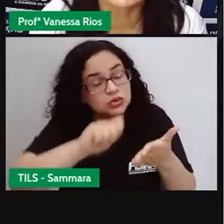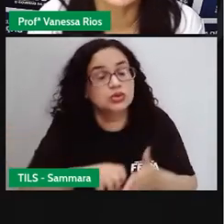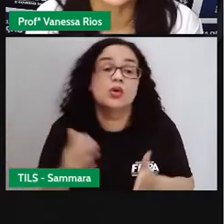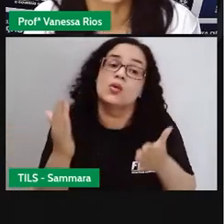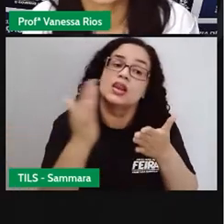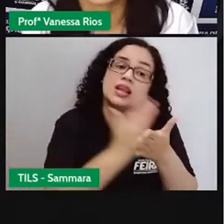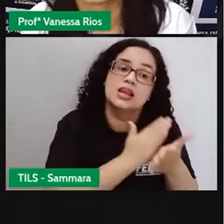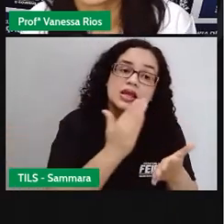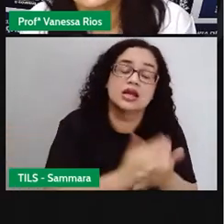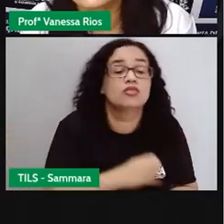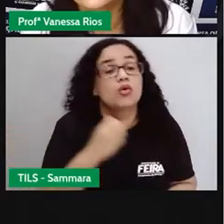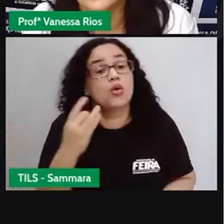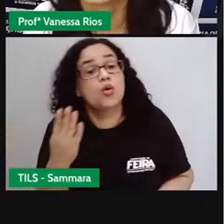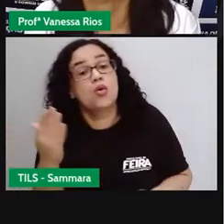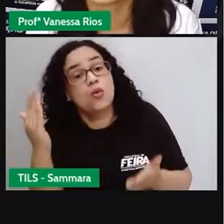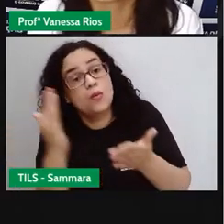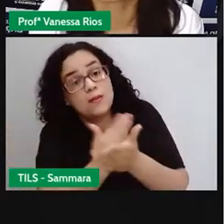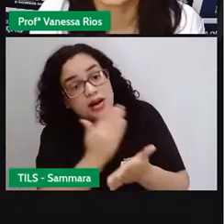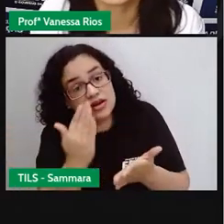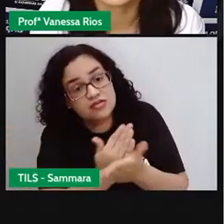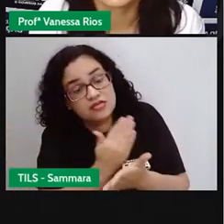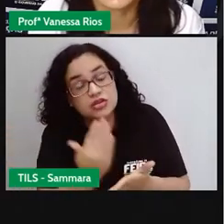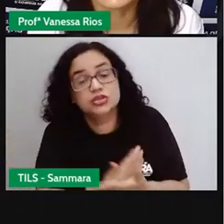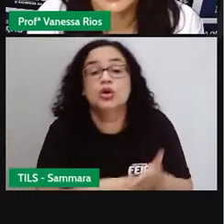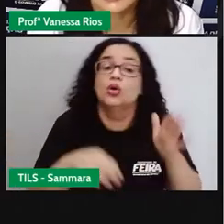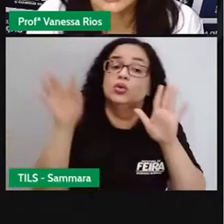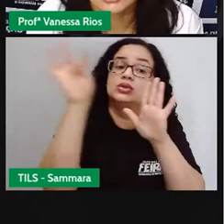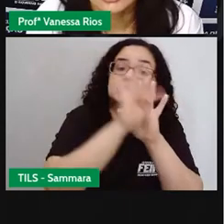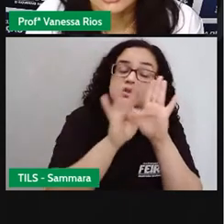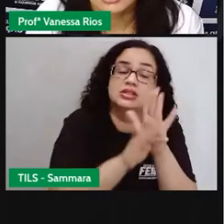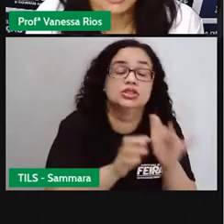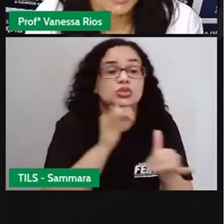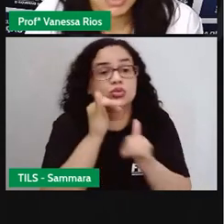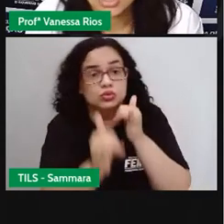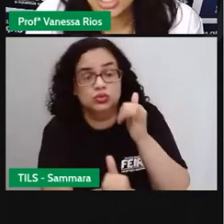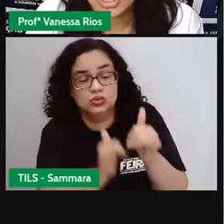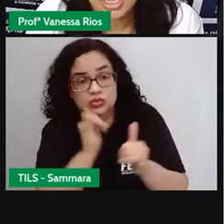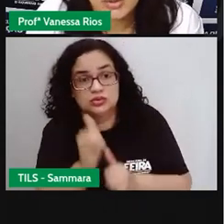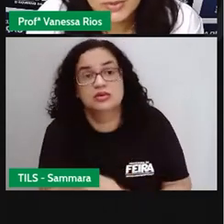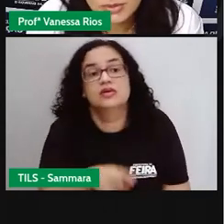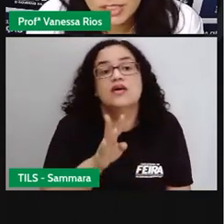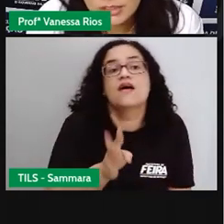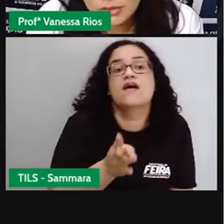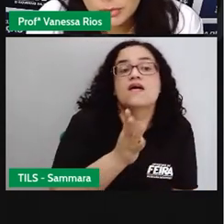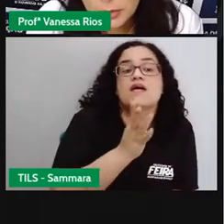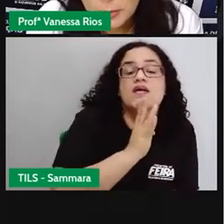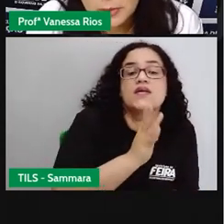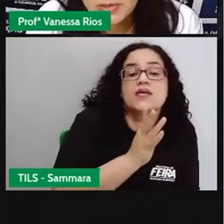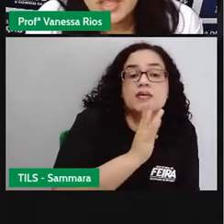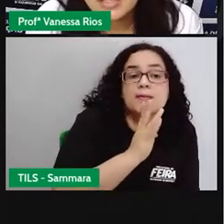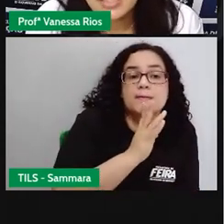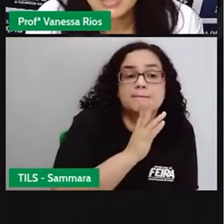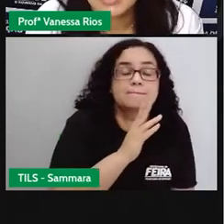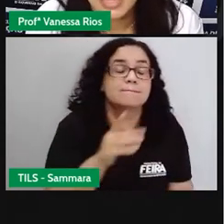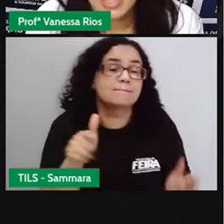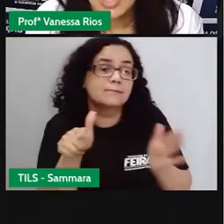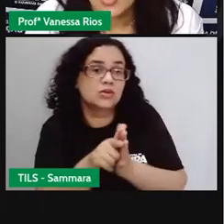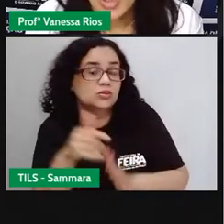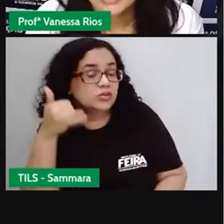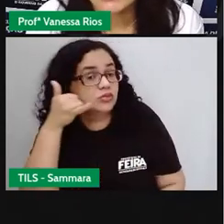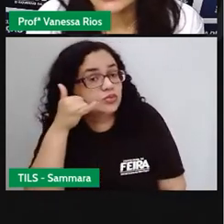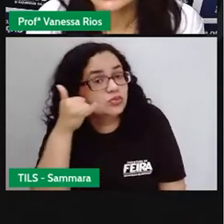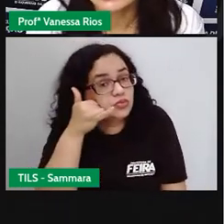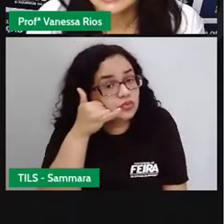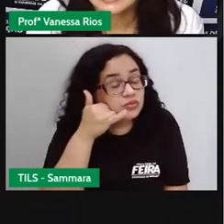livro, seja ele uma revista, um texto aí na internet, e você esteja aí consultando no próprio celular.